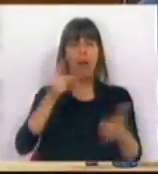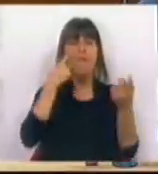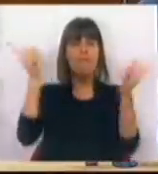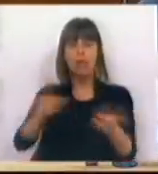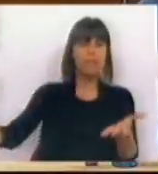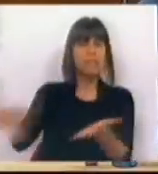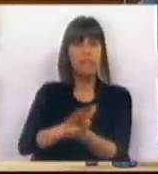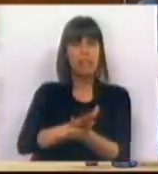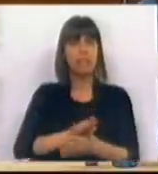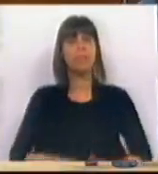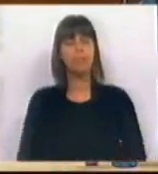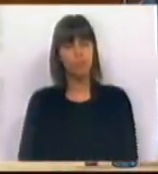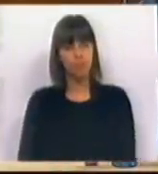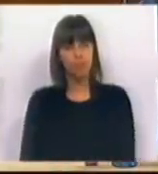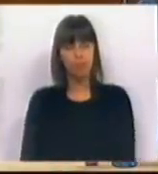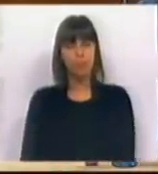ela não regresse.